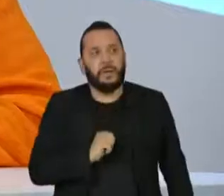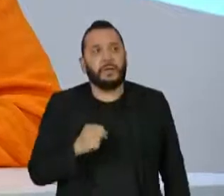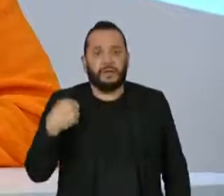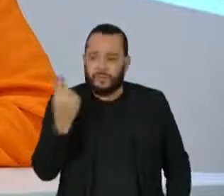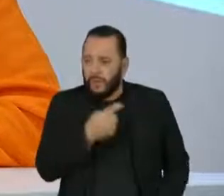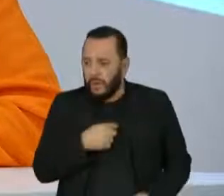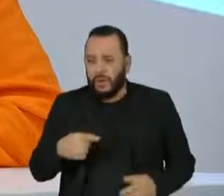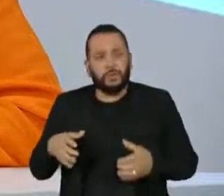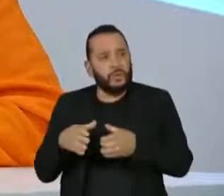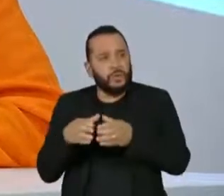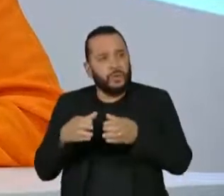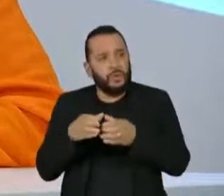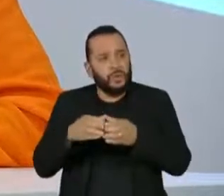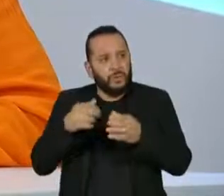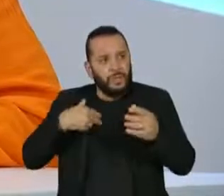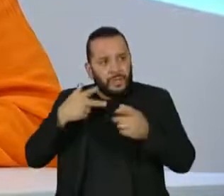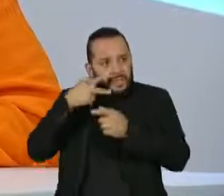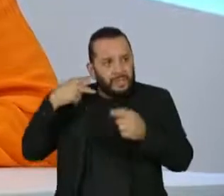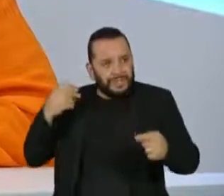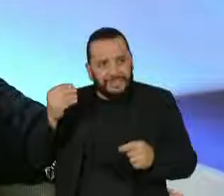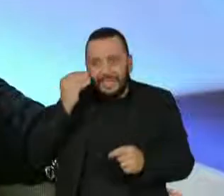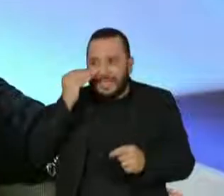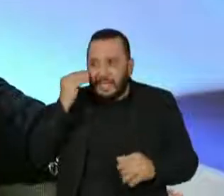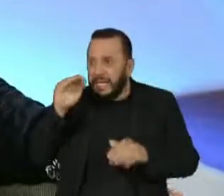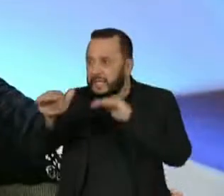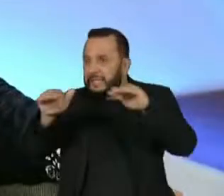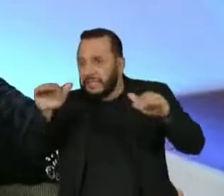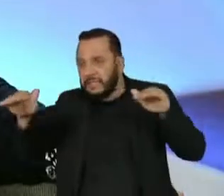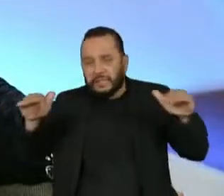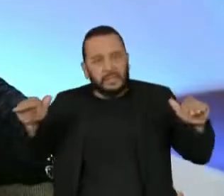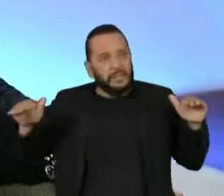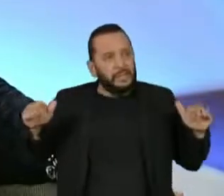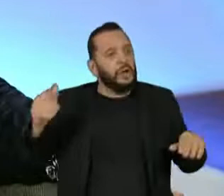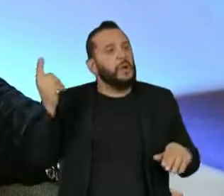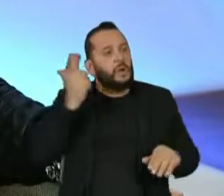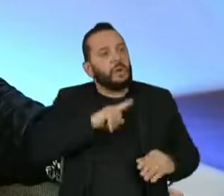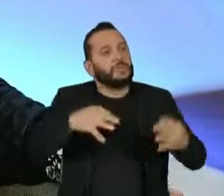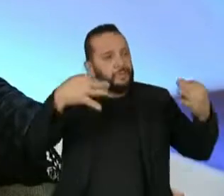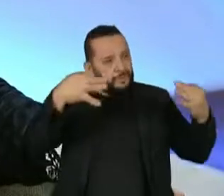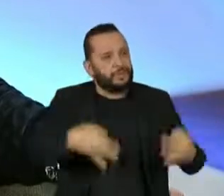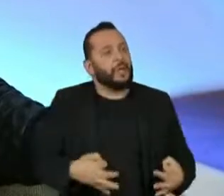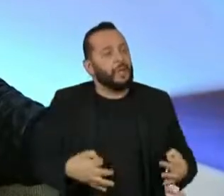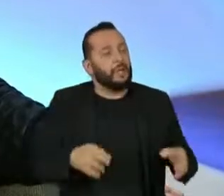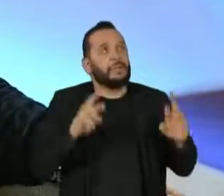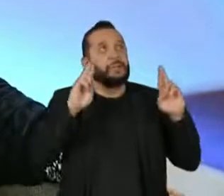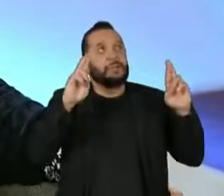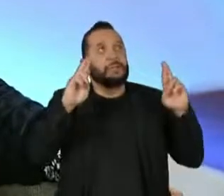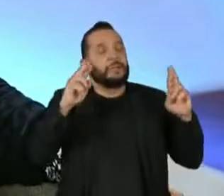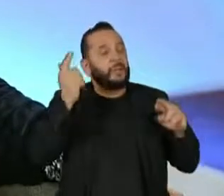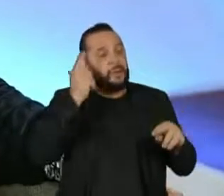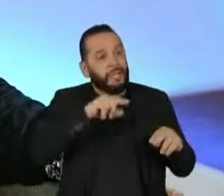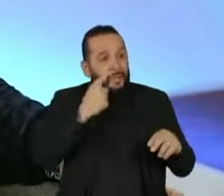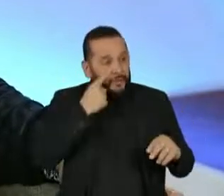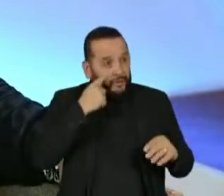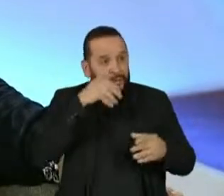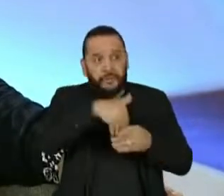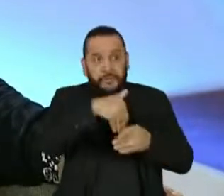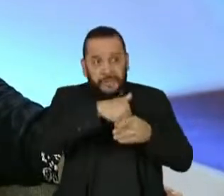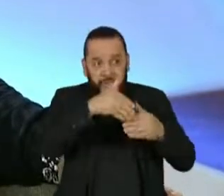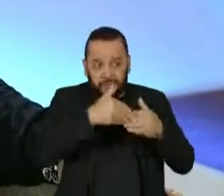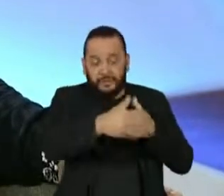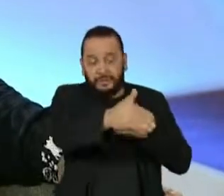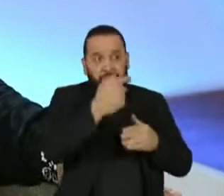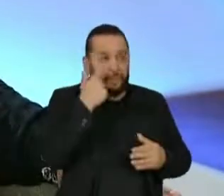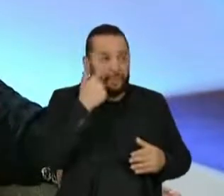movimento indígena, tentando que dê certo. Vamos esperar depois das eleições. Mas